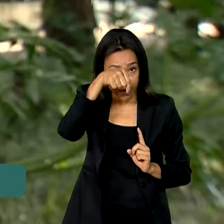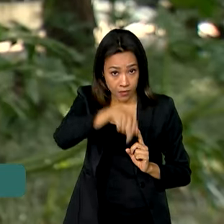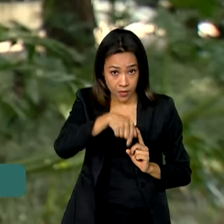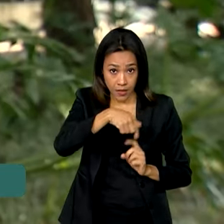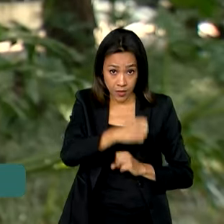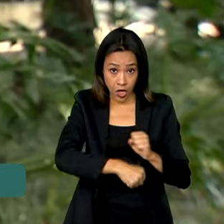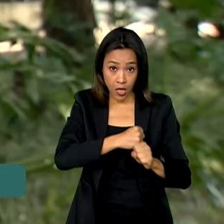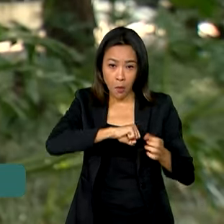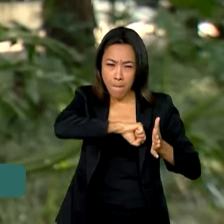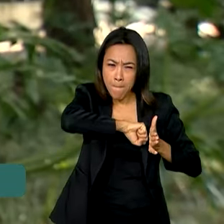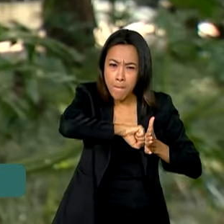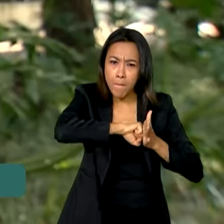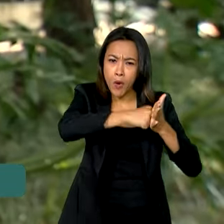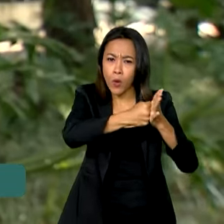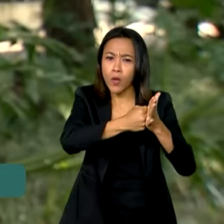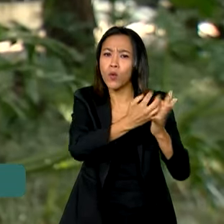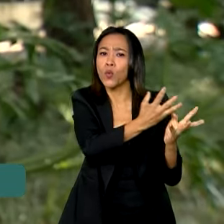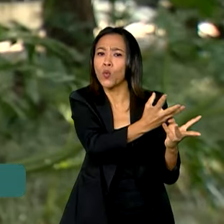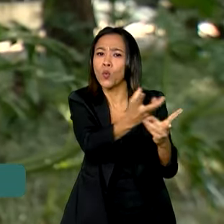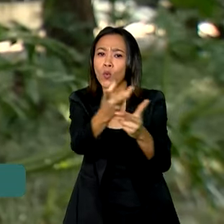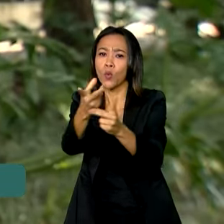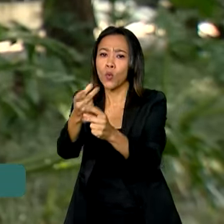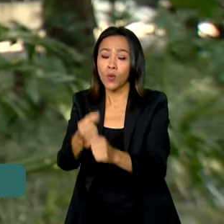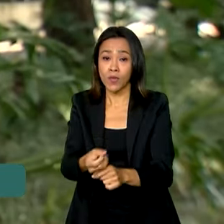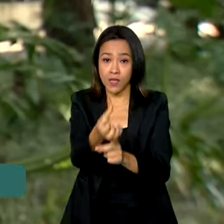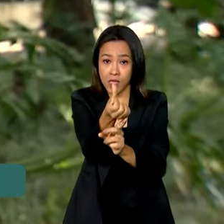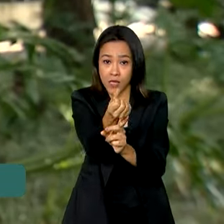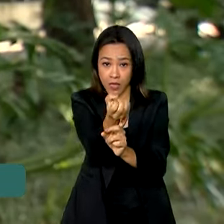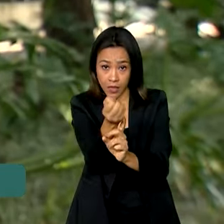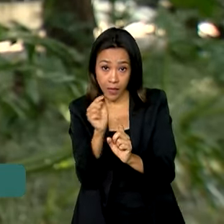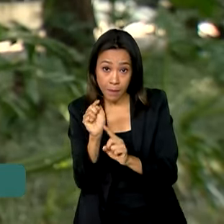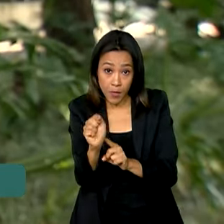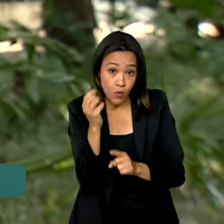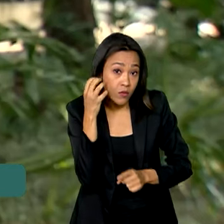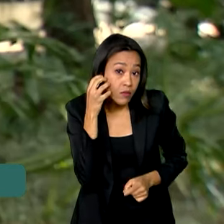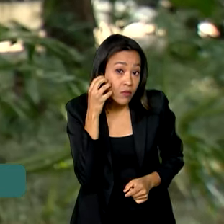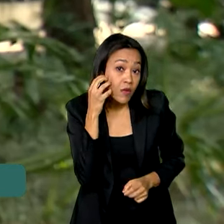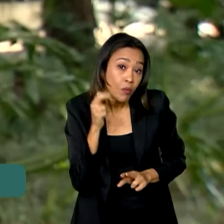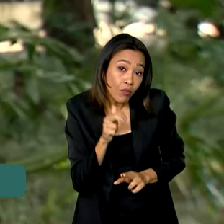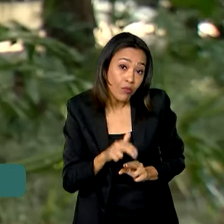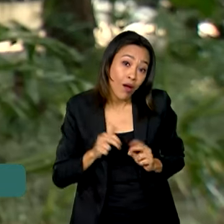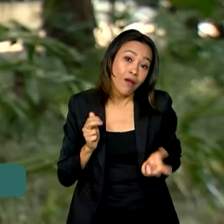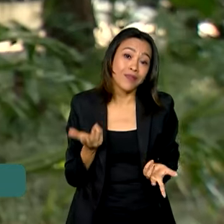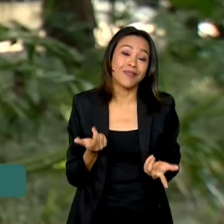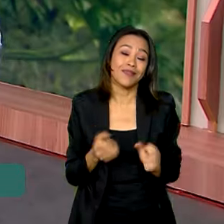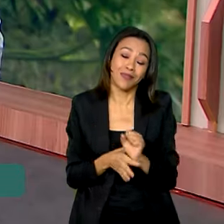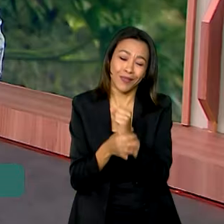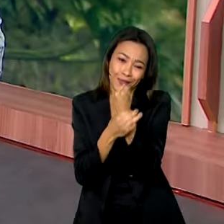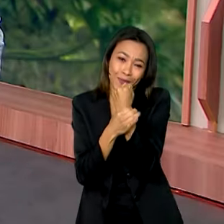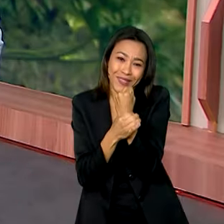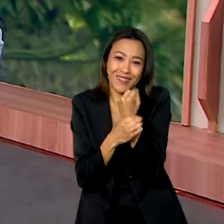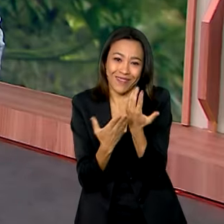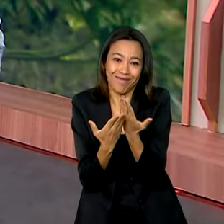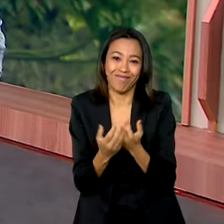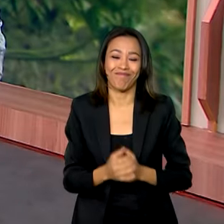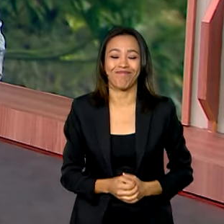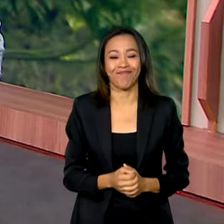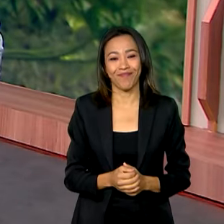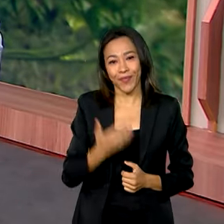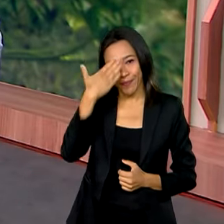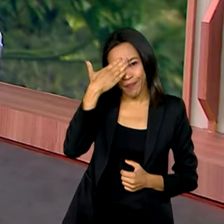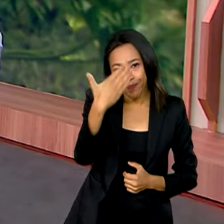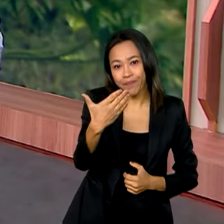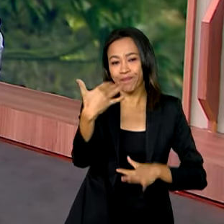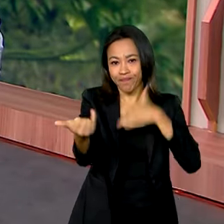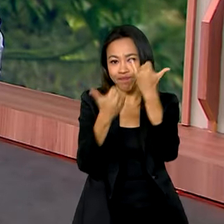bloqueou quase 60 mil aparelhos por motivo de segurança. Claro, Vanessa. Ok, Dimas. Obrigada pelas